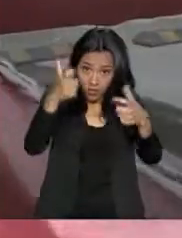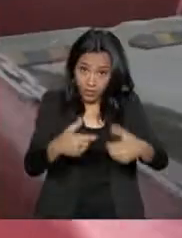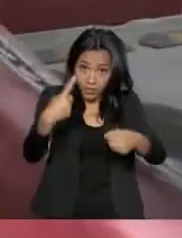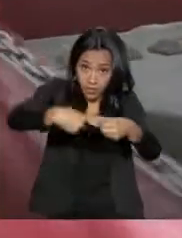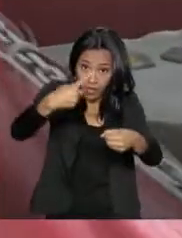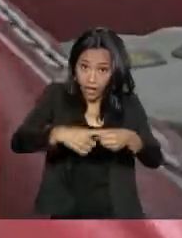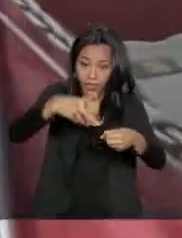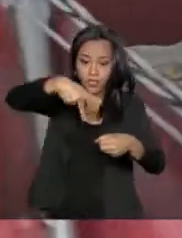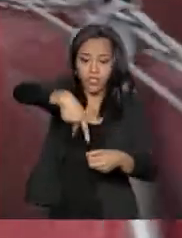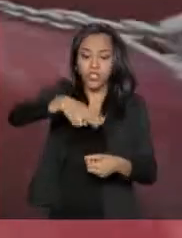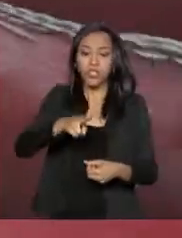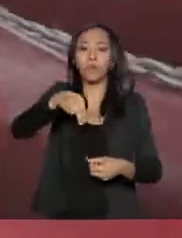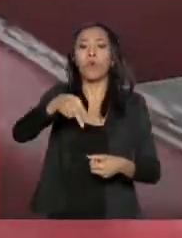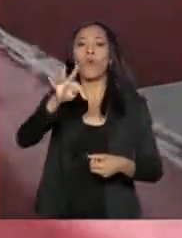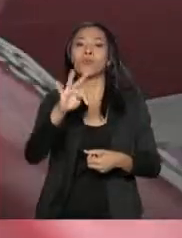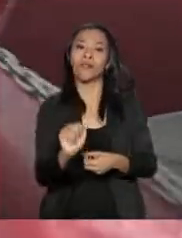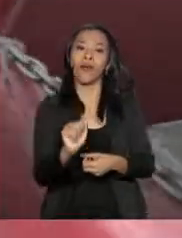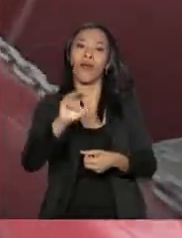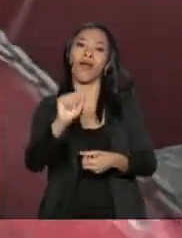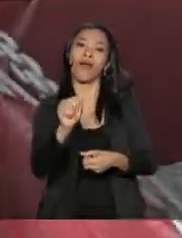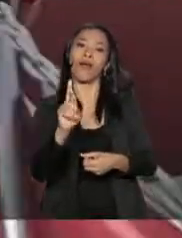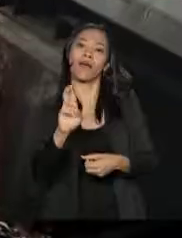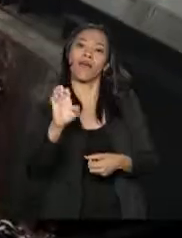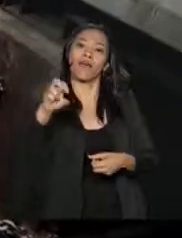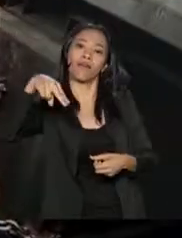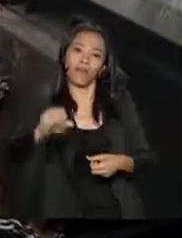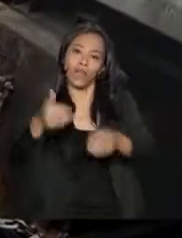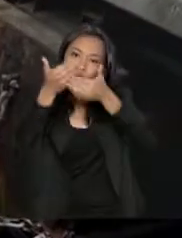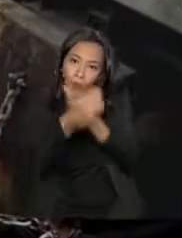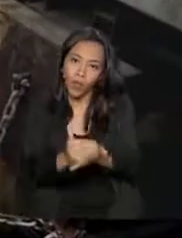a última etapa rumo ao continente gelado.